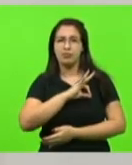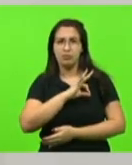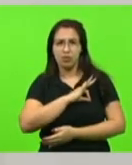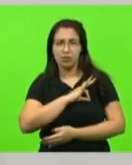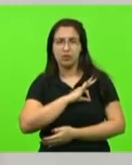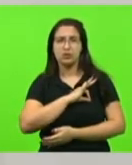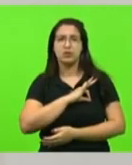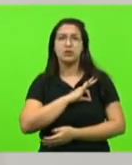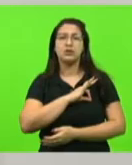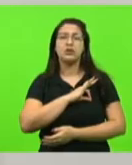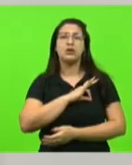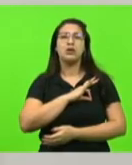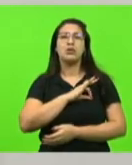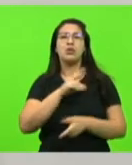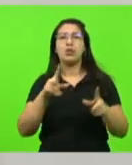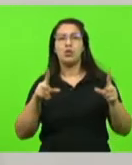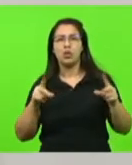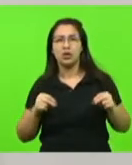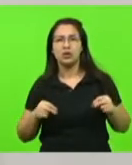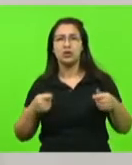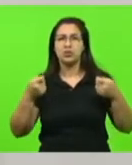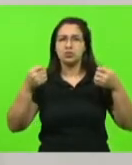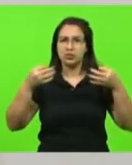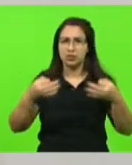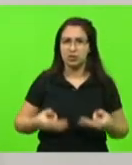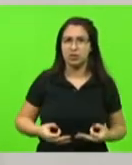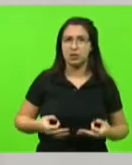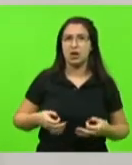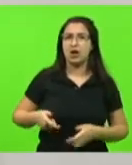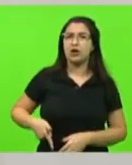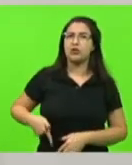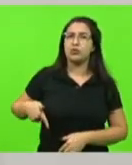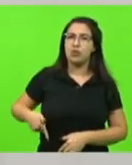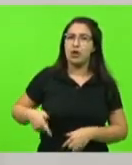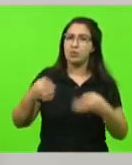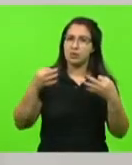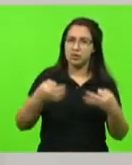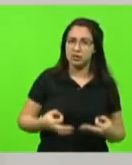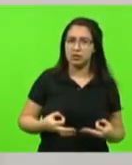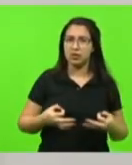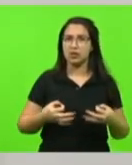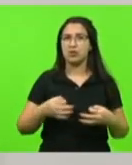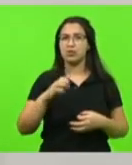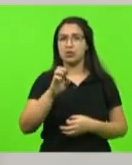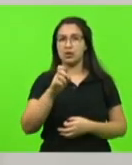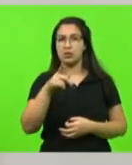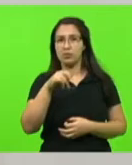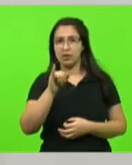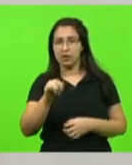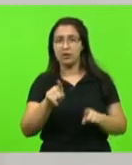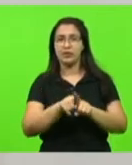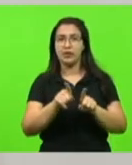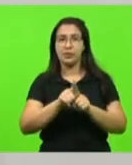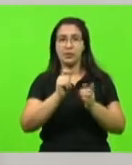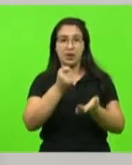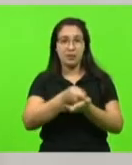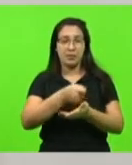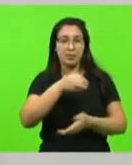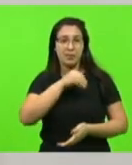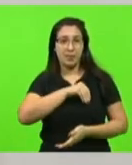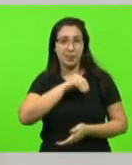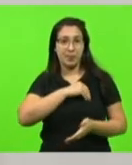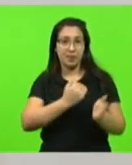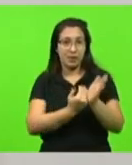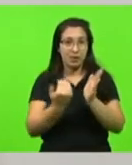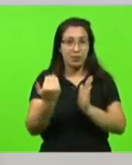estando reconhecido, bem equipado, armado, equipado e remunerado, eles atenderão melhor a nossa sociedade e é isso